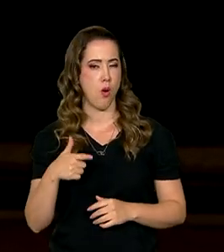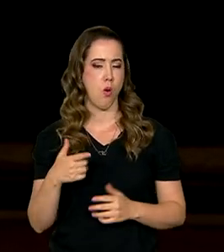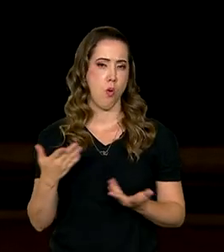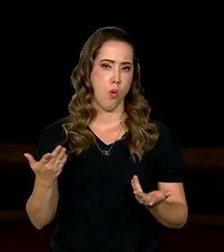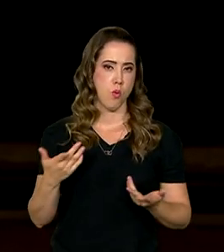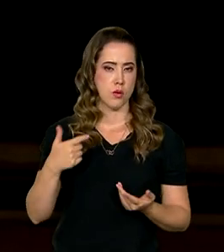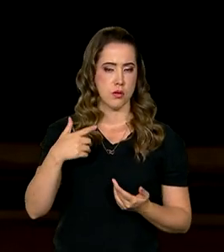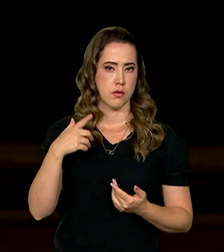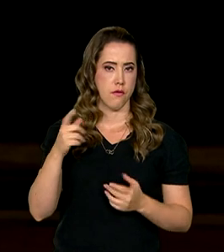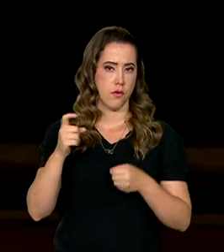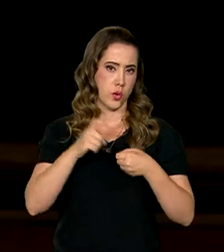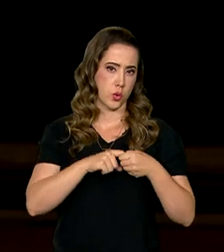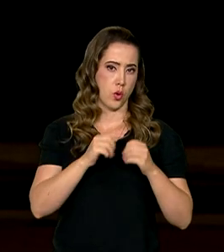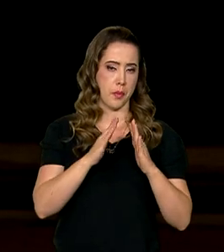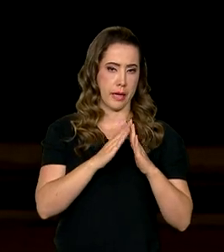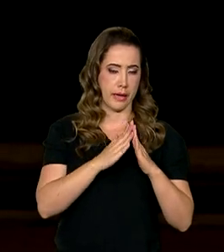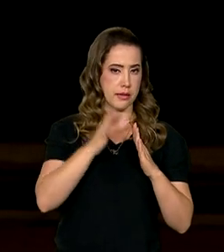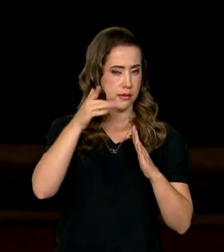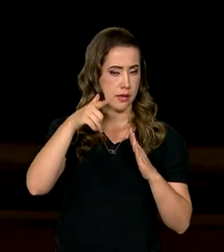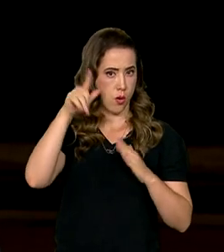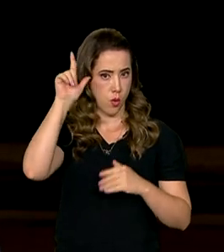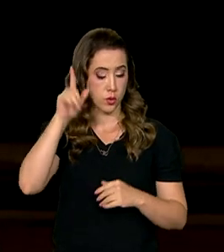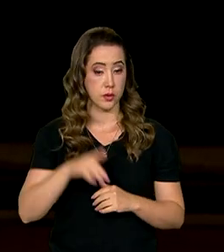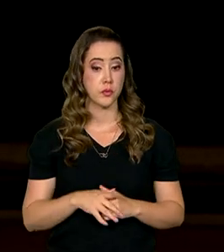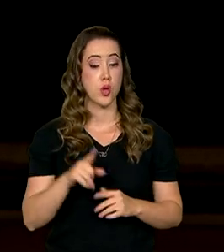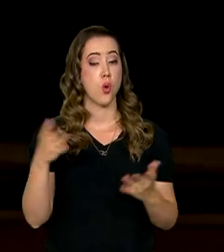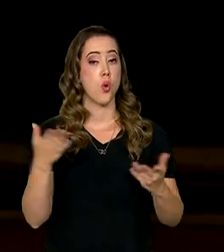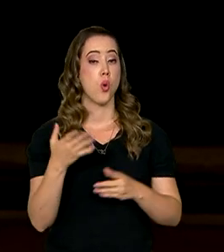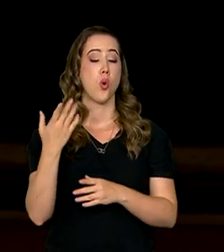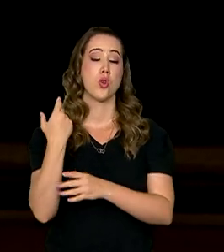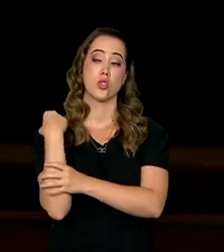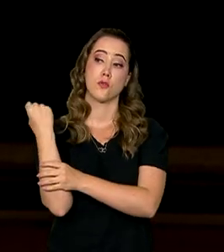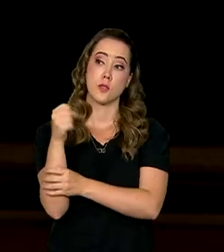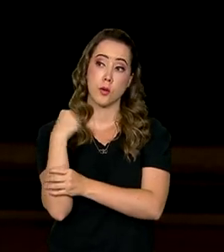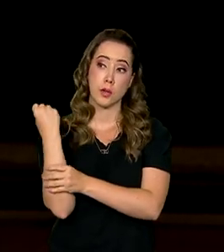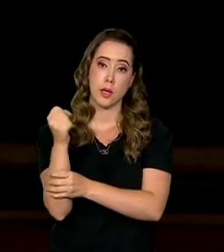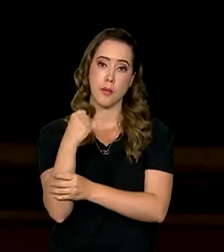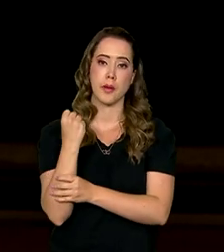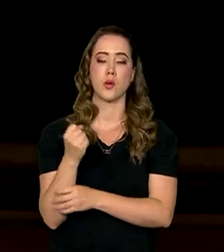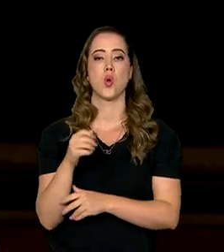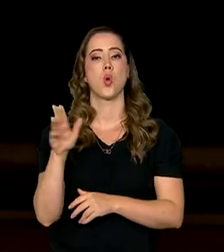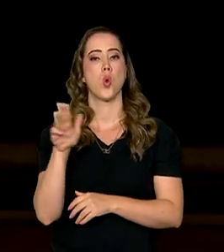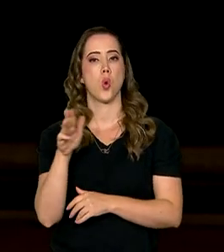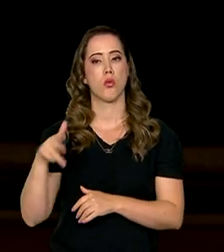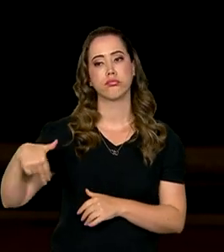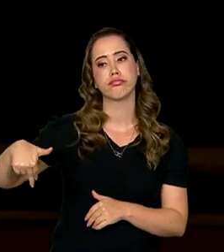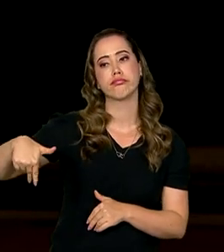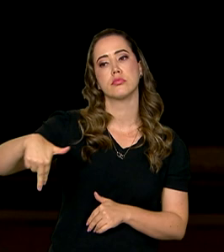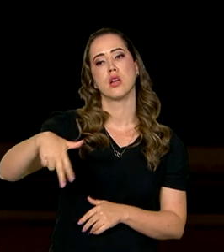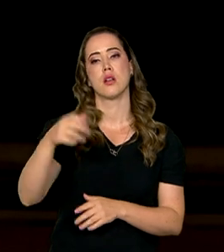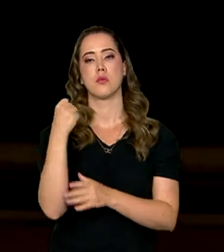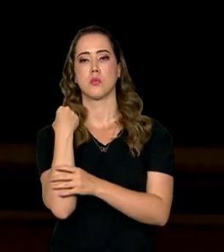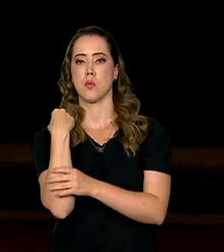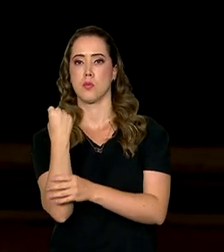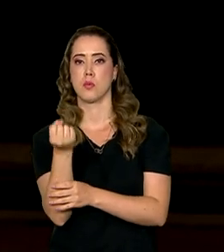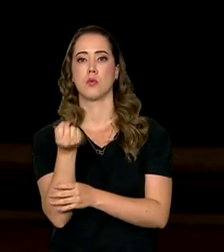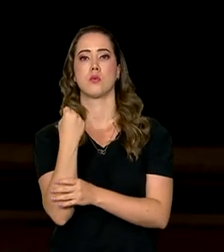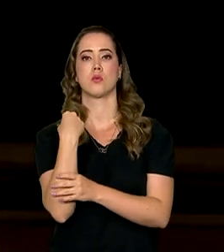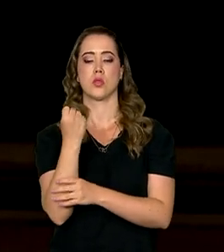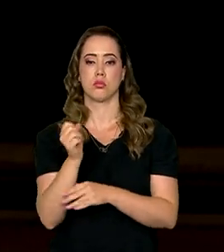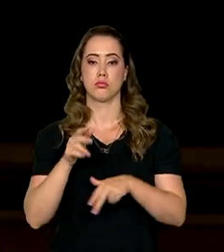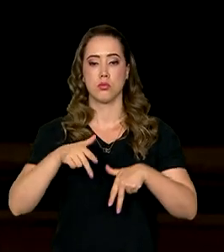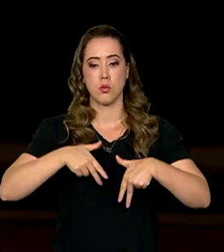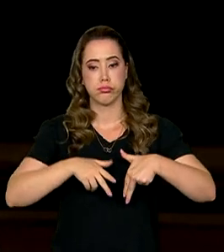sessões de fisioterapia. Acompanhado pelo profissional Leandro Dias, Lula caminhou e fez exercícios da região do